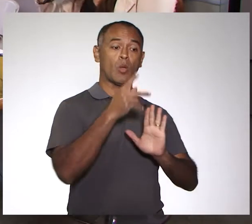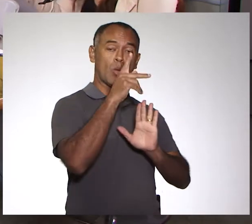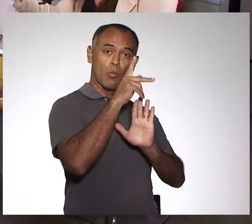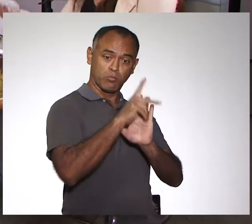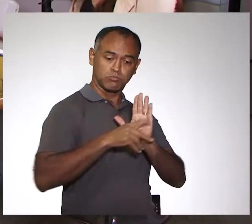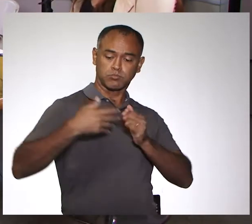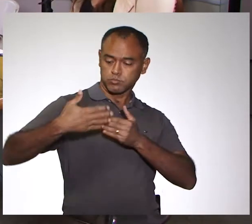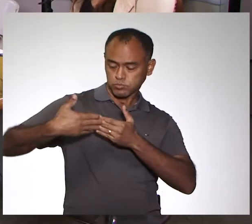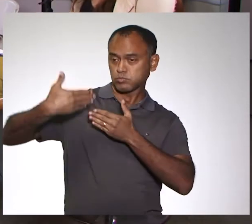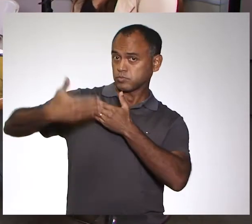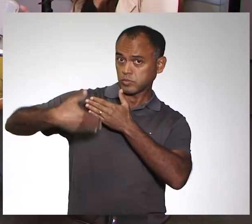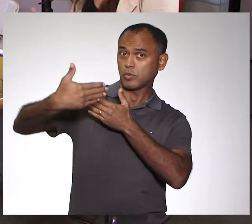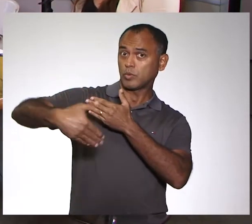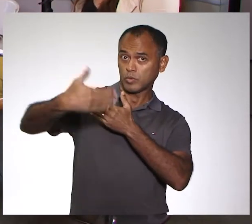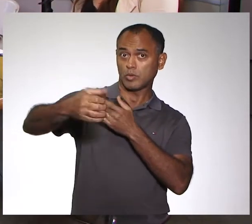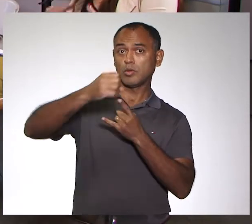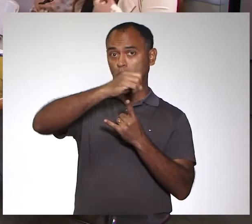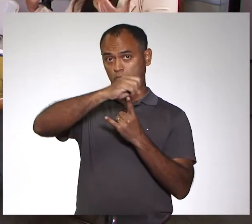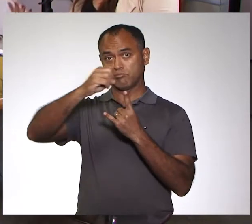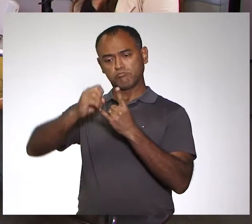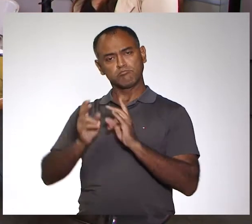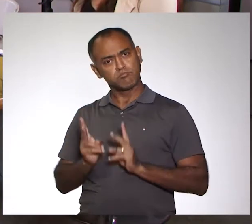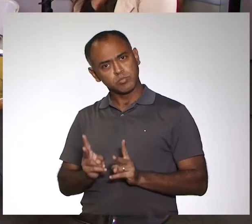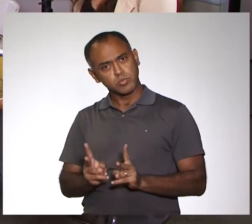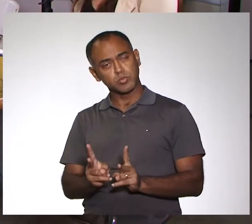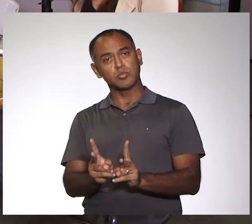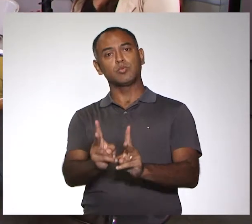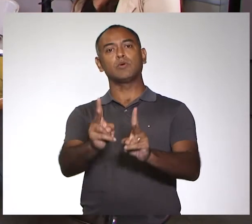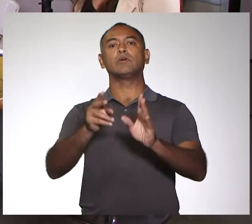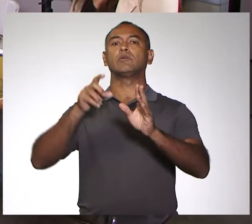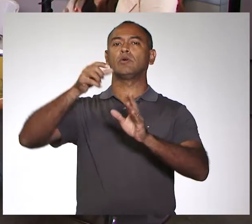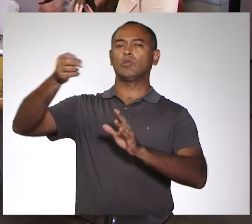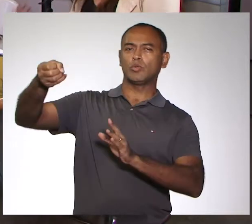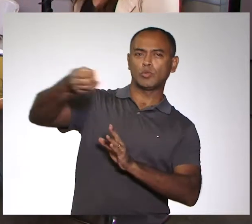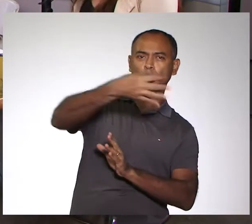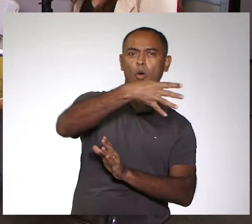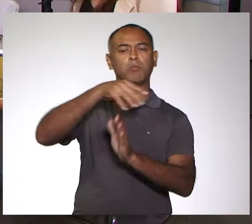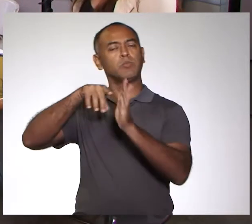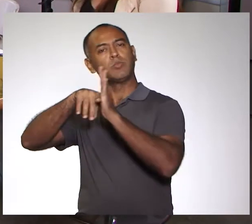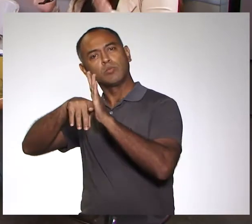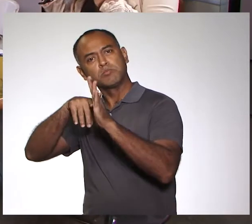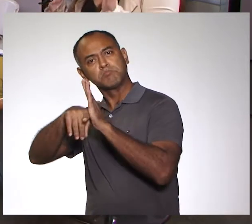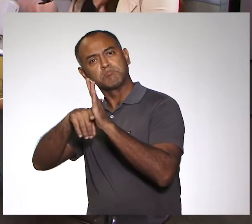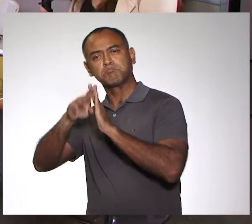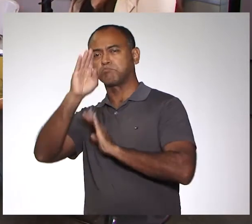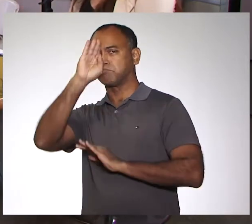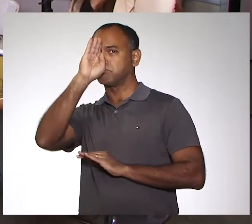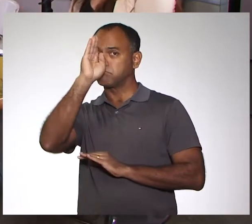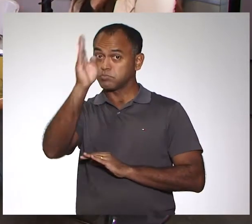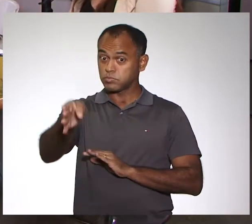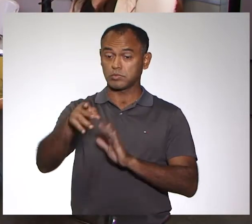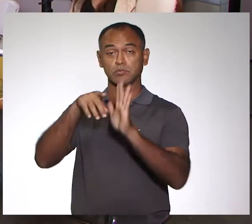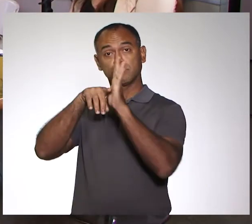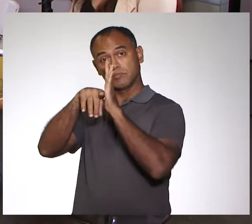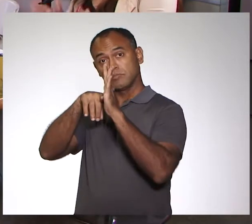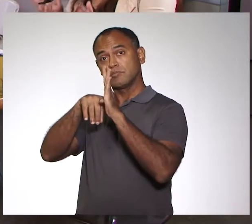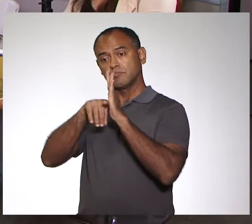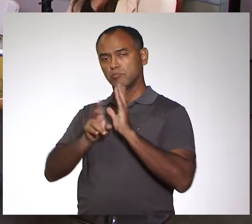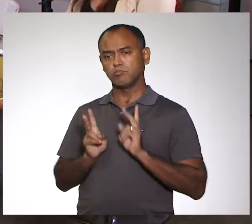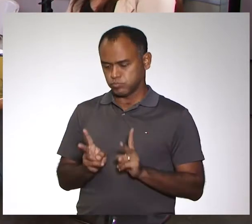irão continuar e novas pesquisas, com certeza, agora serão iniciadas com essa linha de